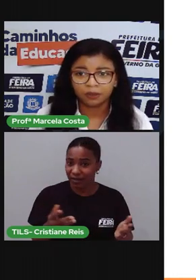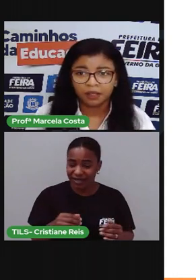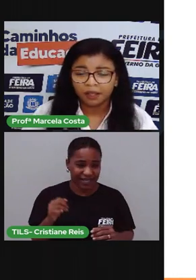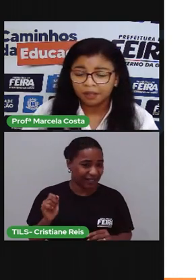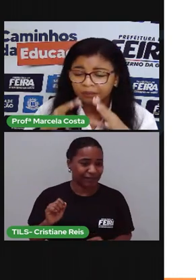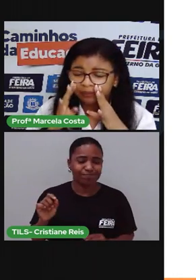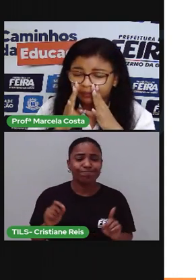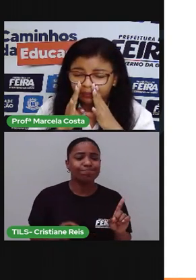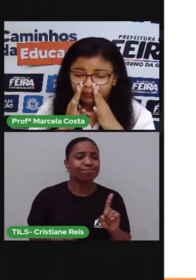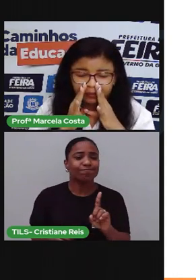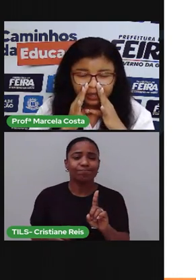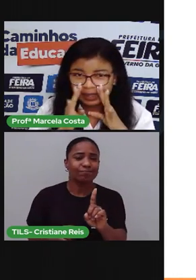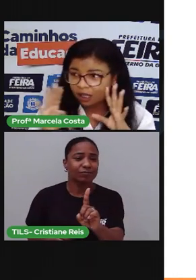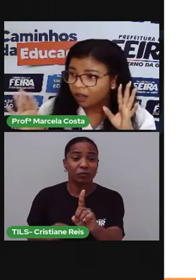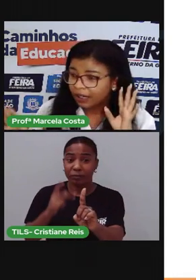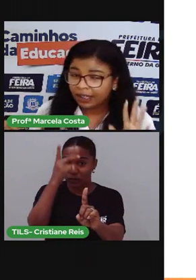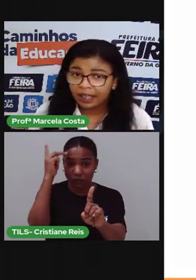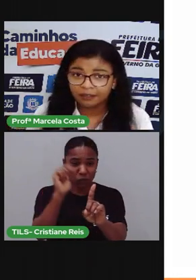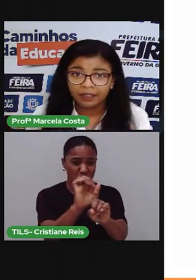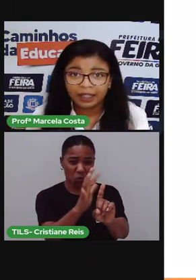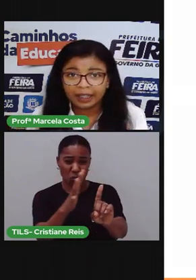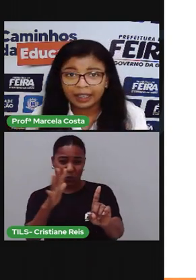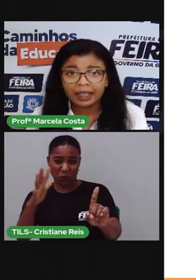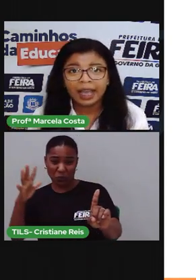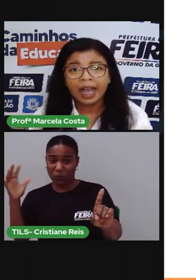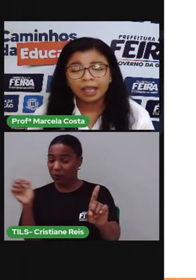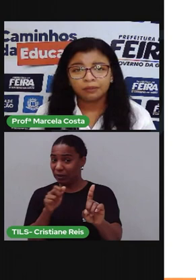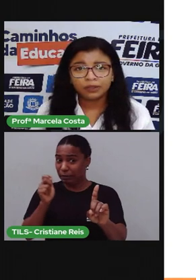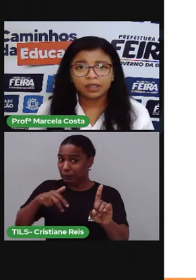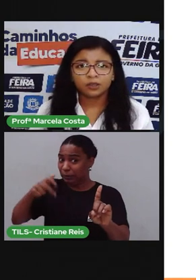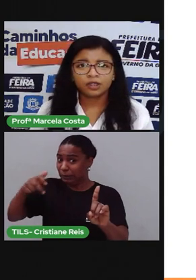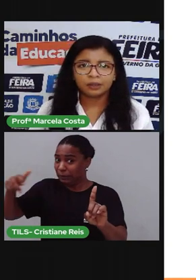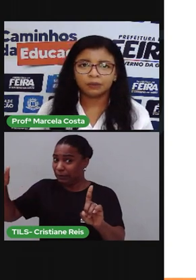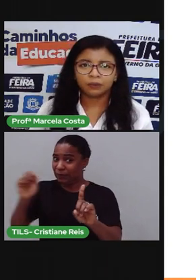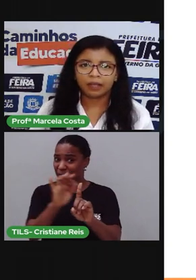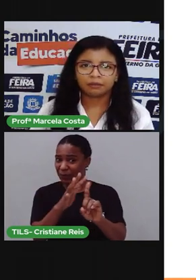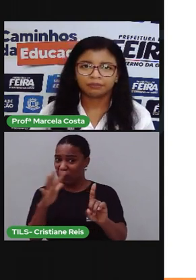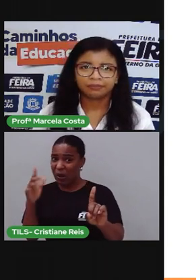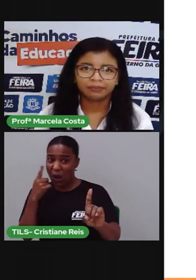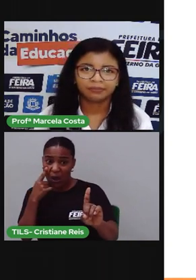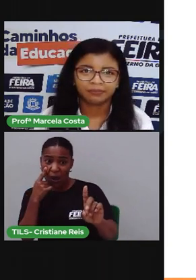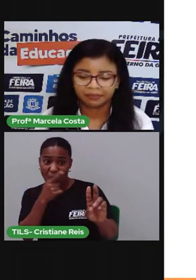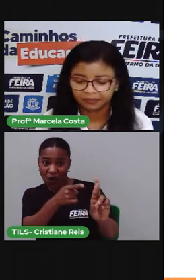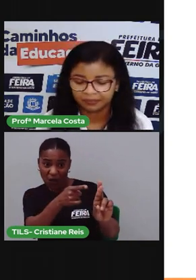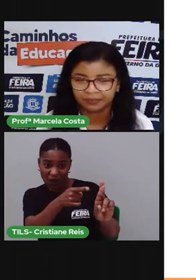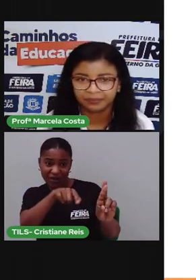correndo. Olha quem vem ali, Raimunda Sosmunda.